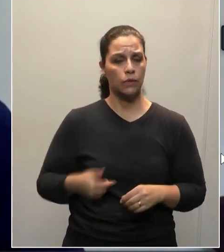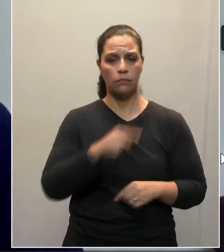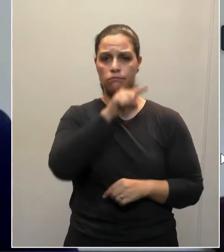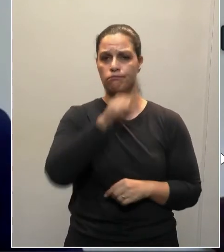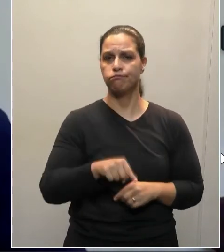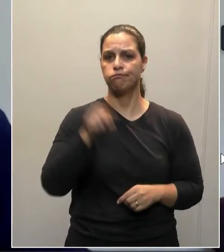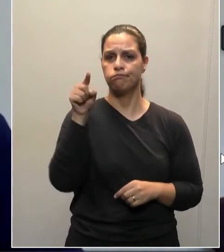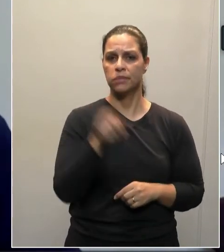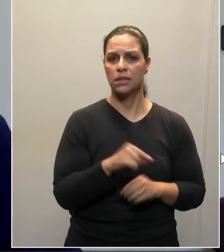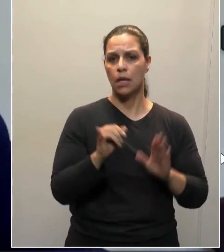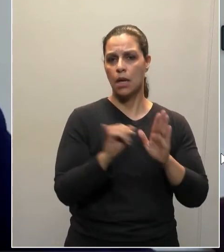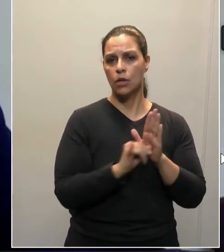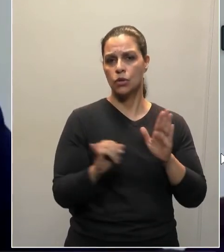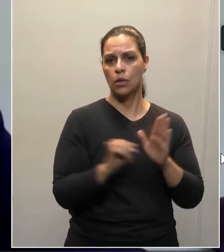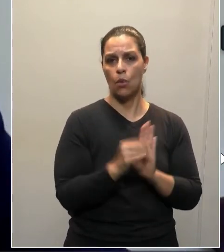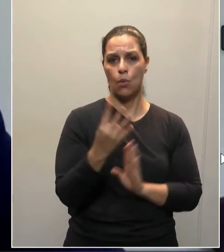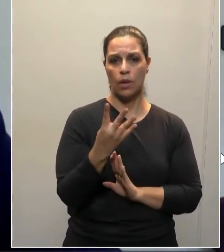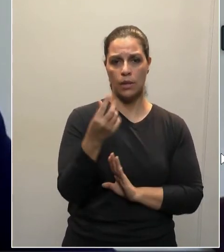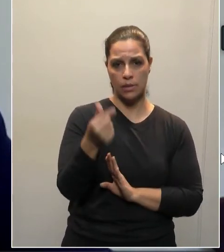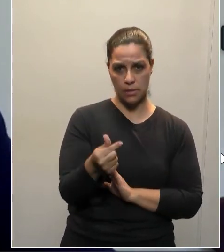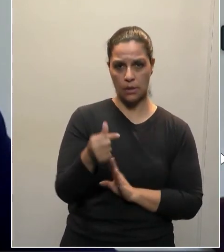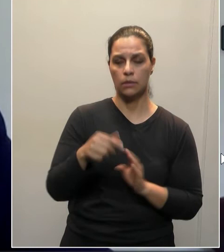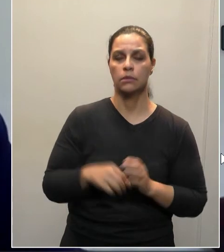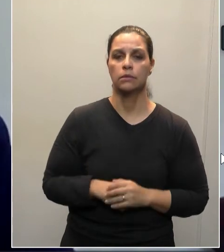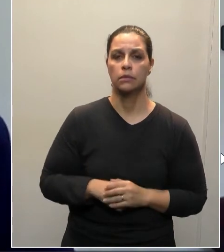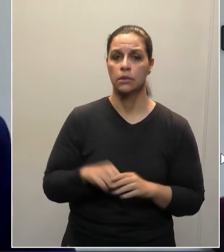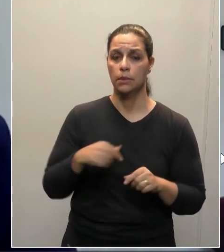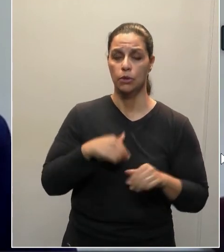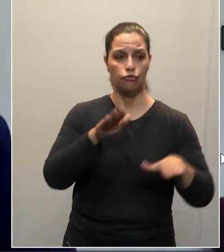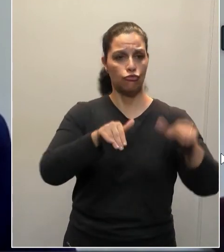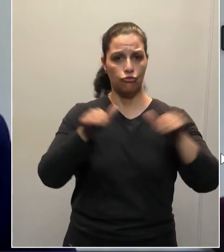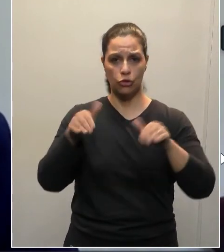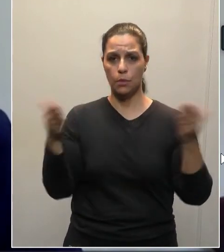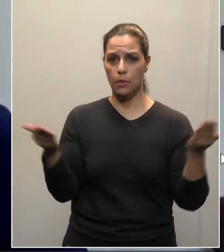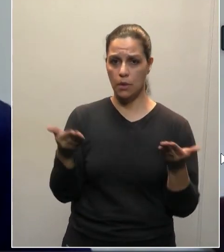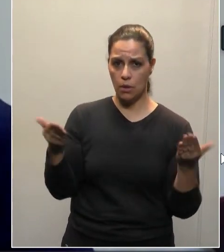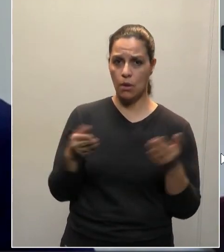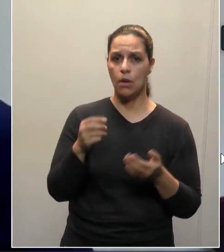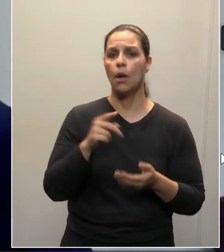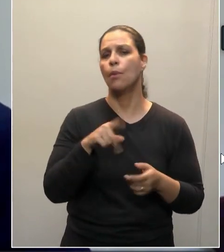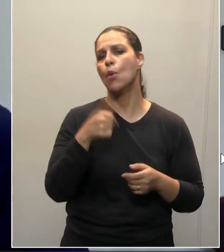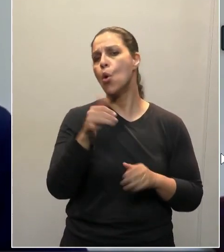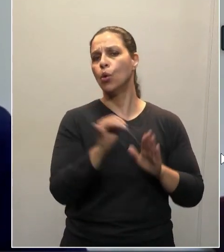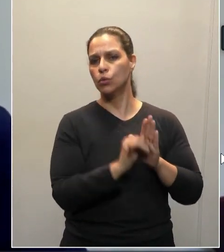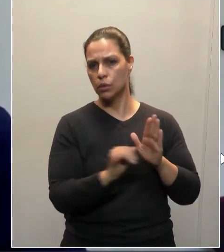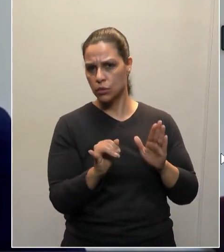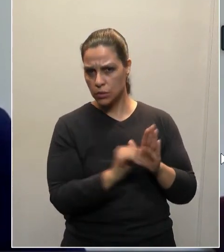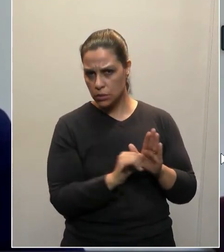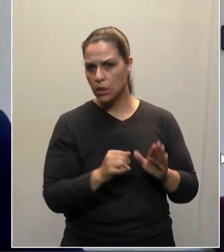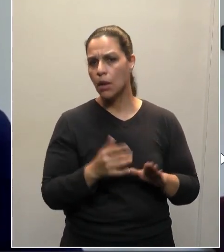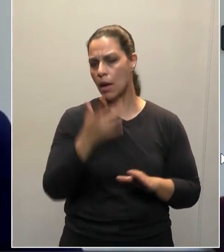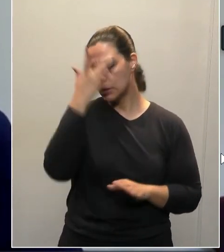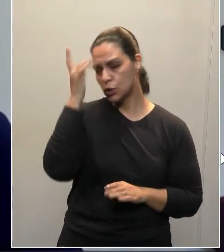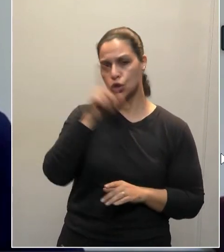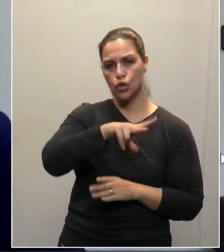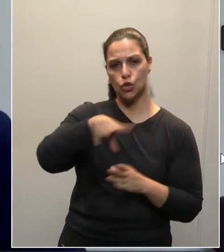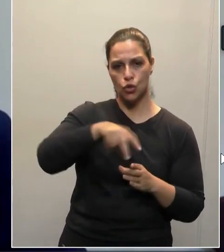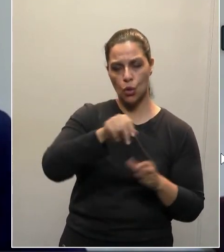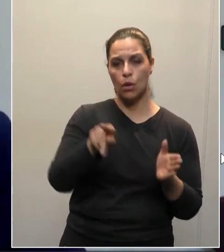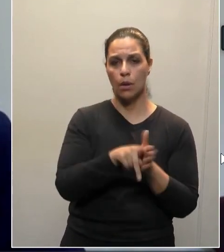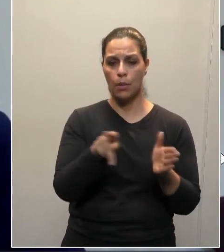edital 47 e convoque, através de um outro edital, a seleção